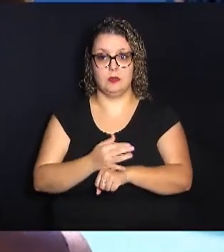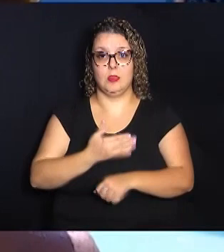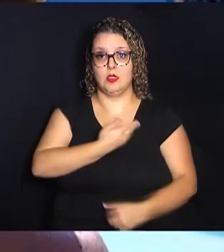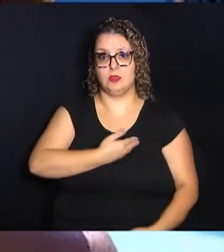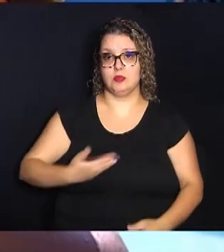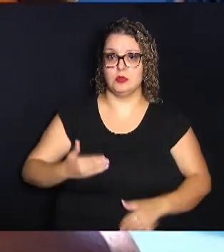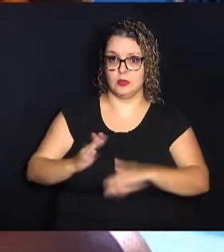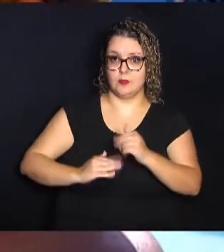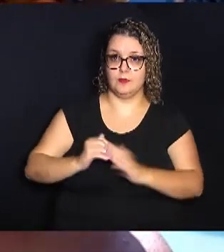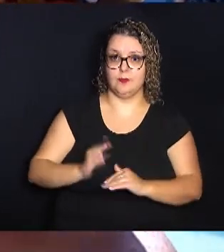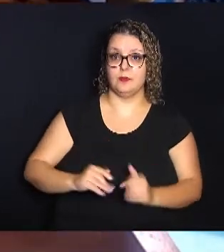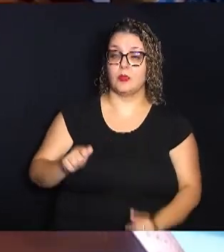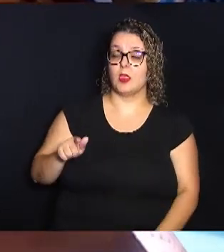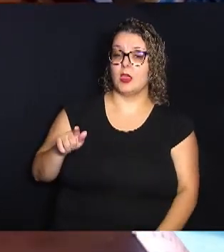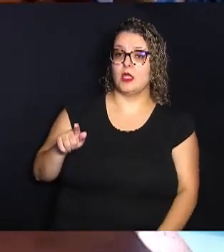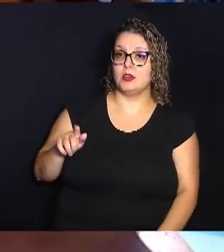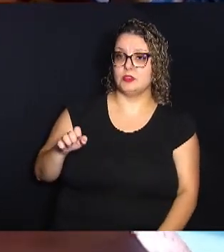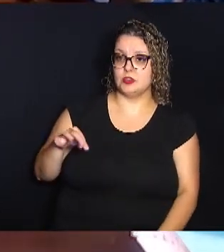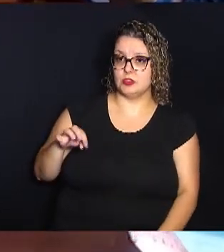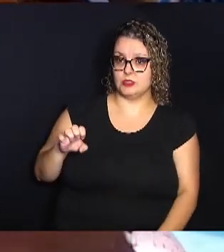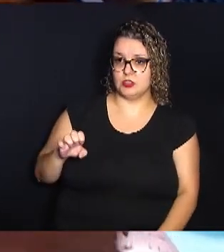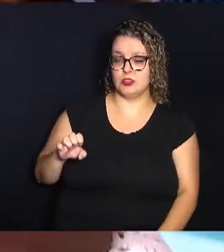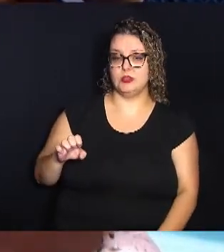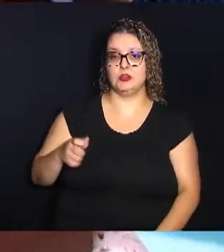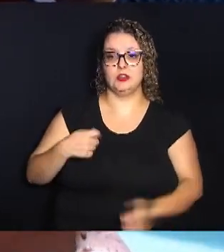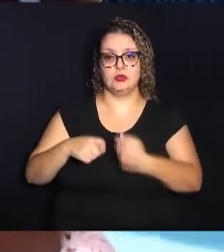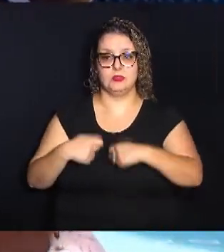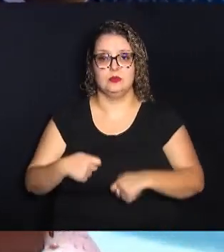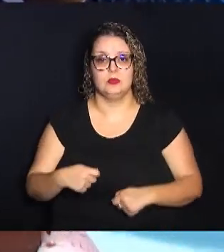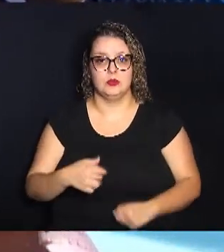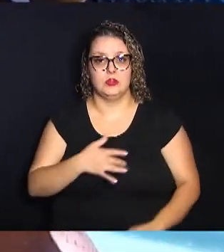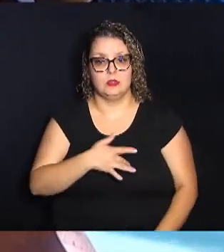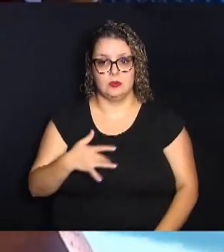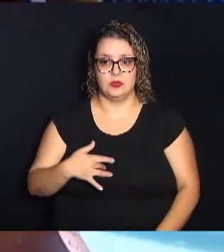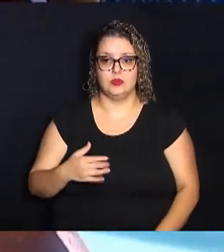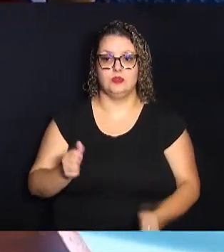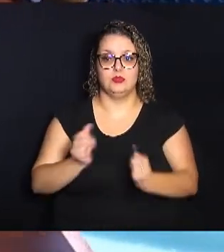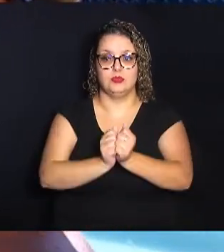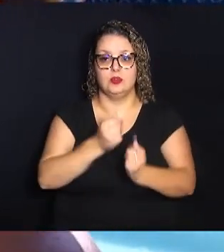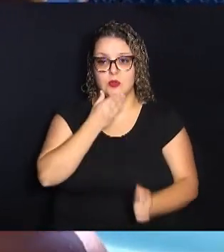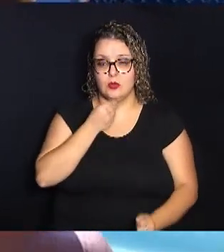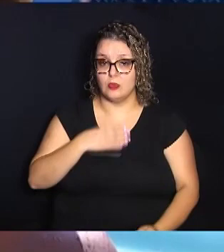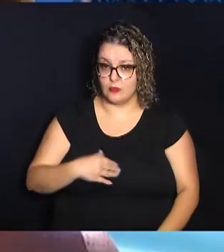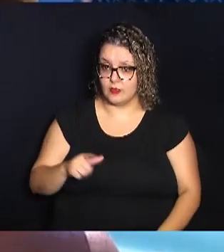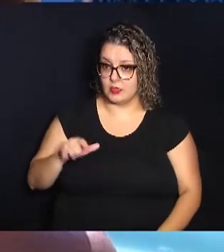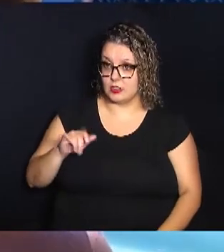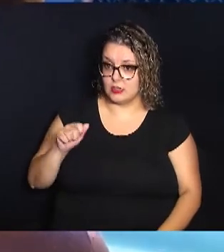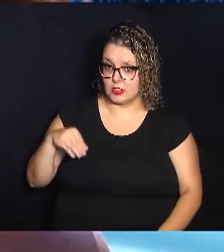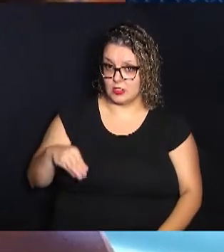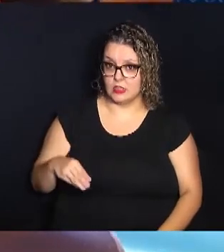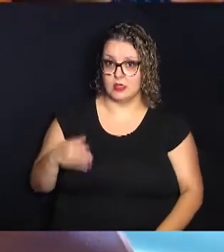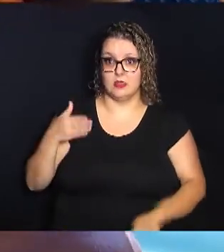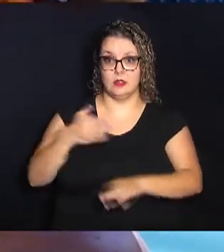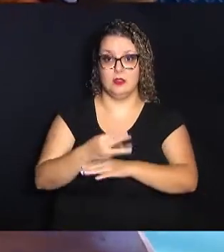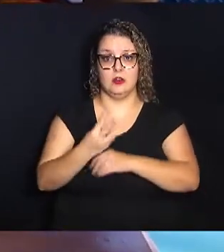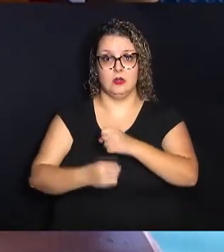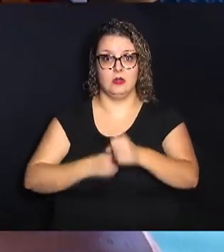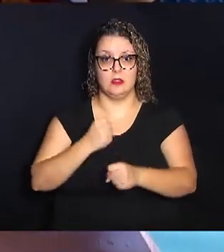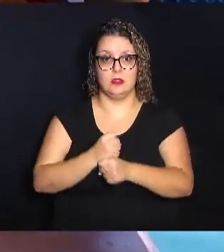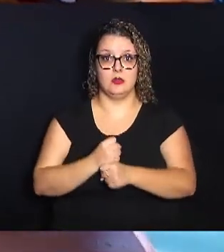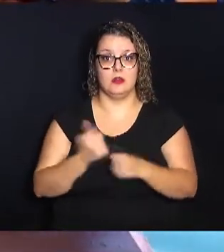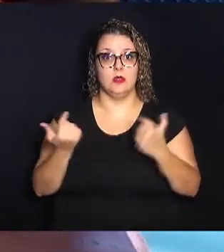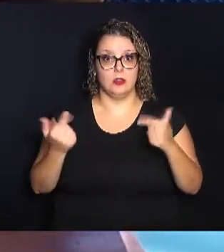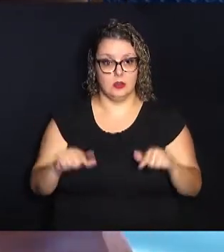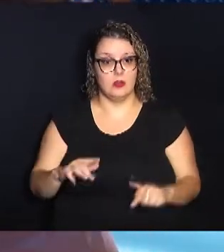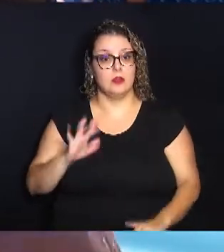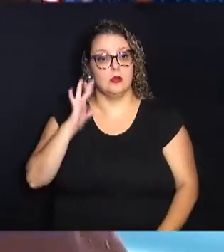que é agente administrativo da Secretaria de Saúde, junto com o filho Lian, de oito anos, frequenta um espaço há três anos. Esse espaço aqui eu